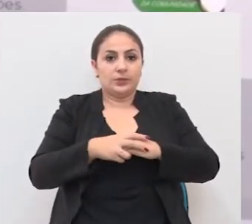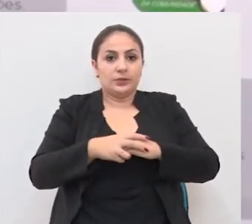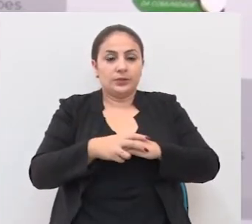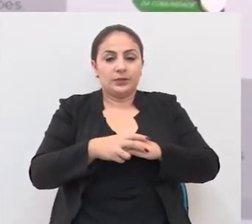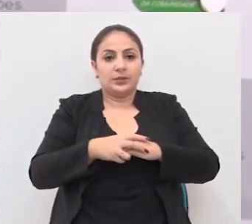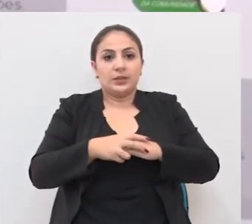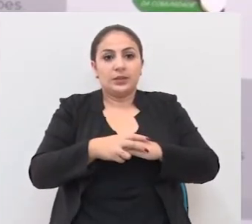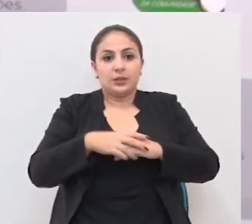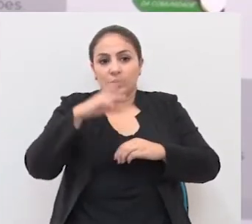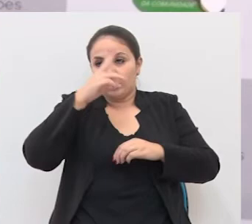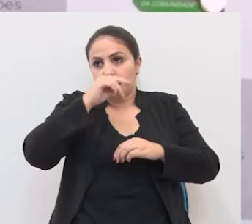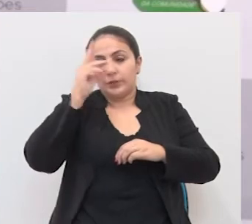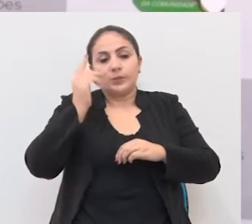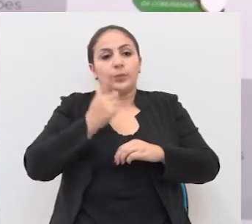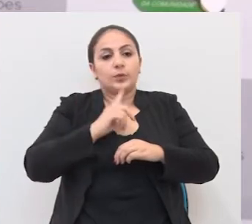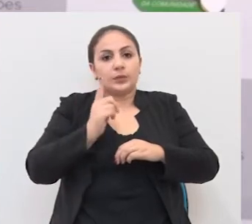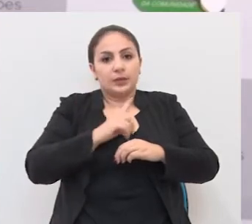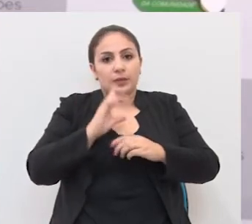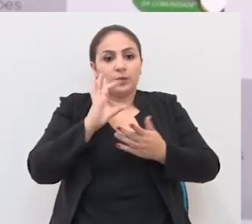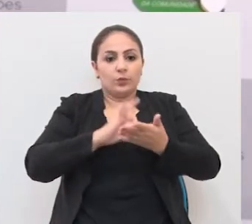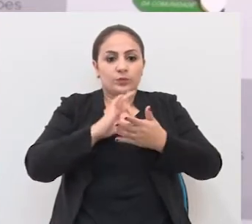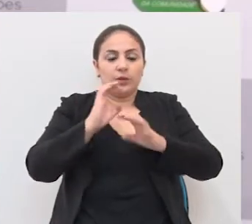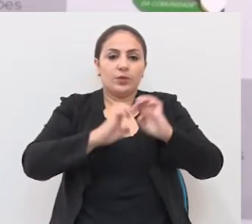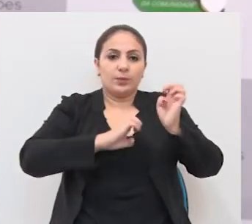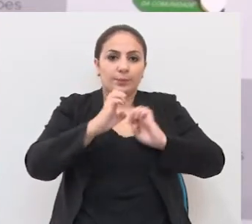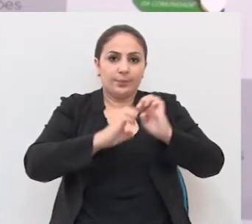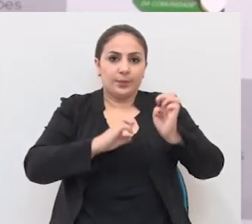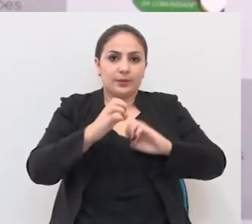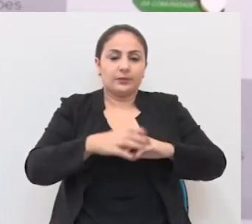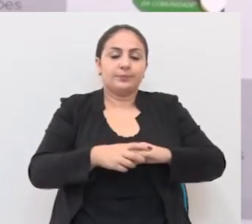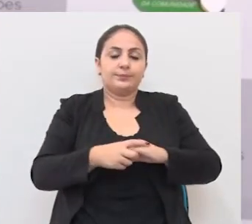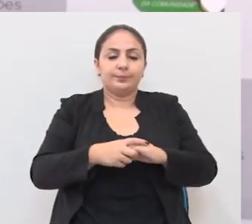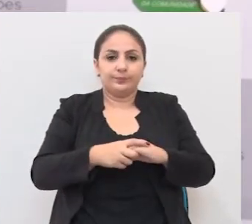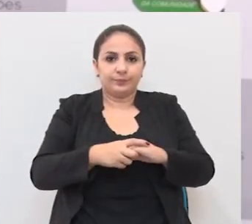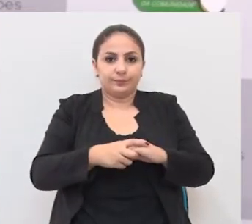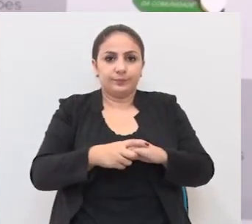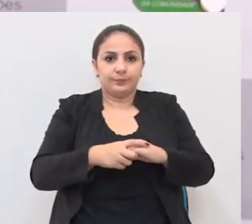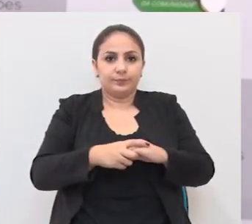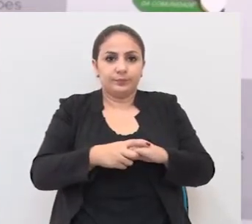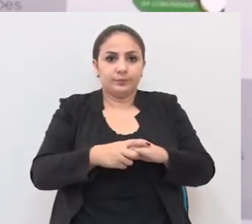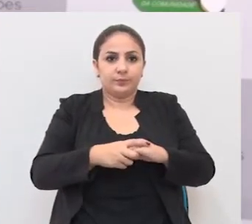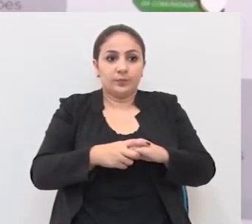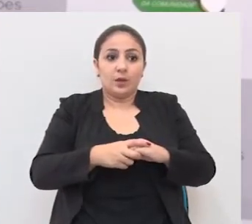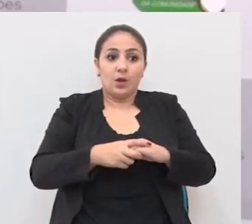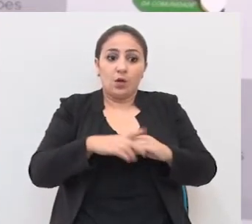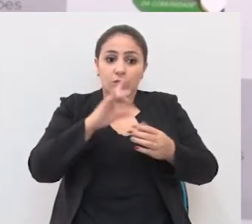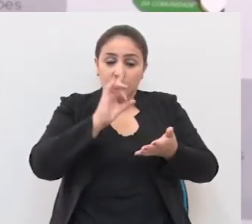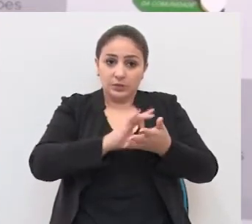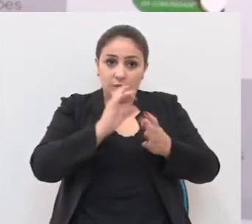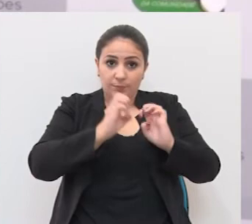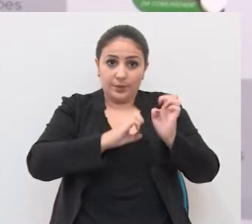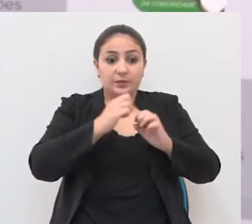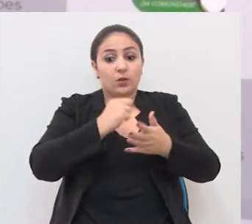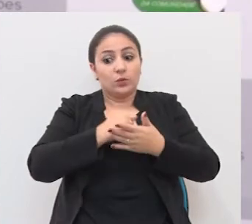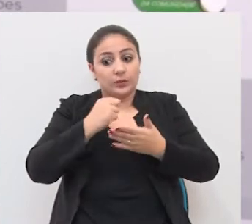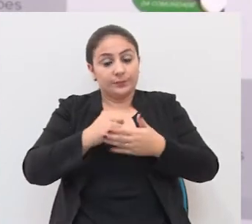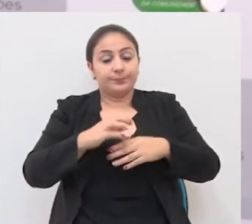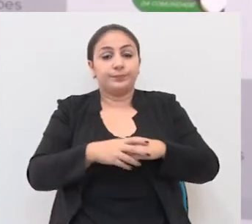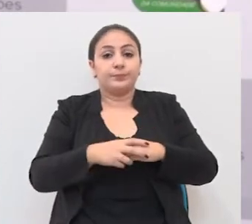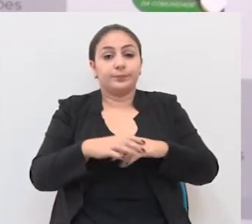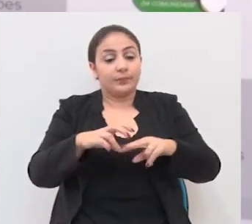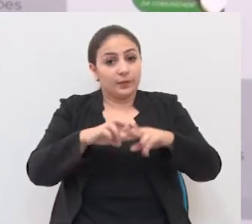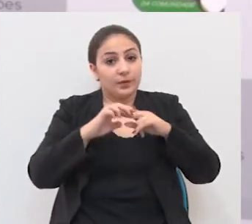de vigilância que o município tem com a atual empresa concessionária. Então, a atual empresa contratada, no caso.